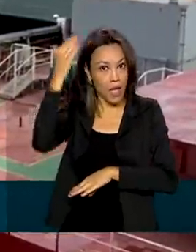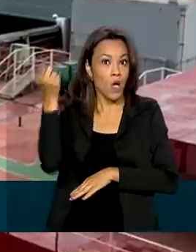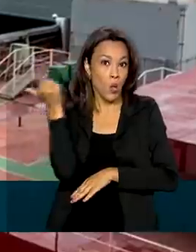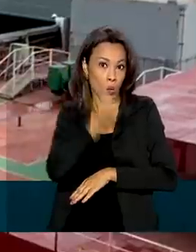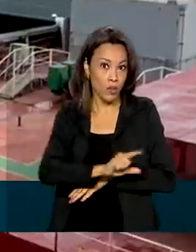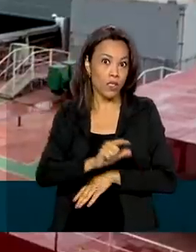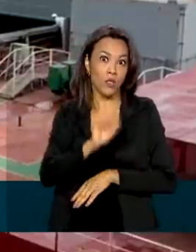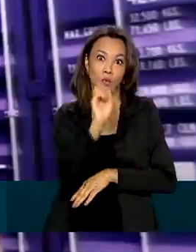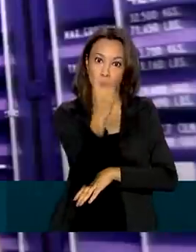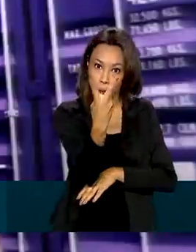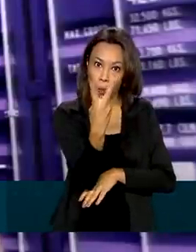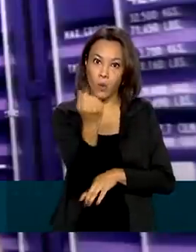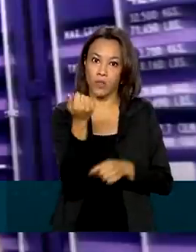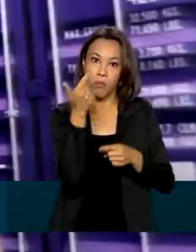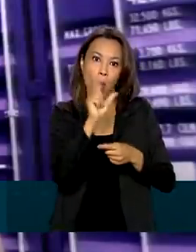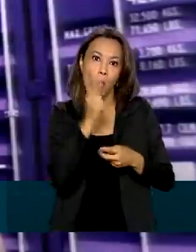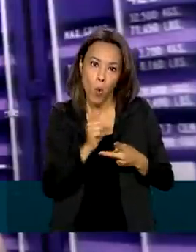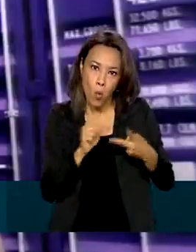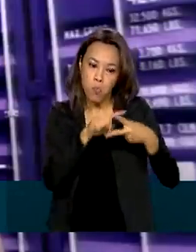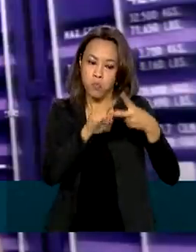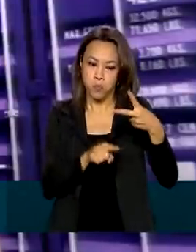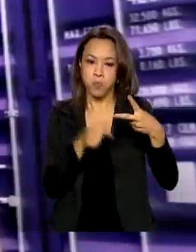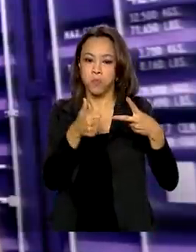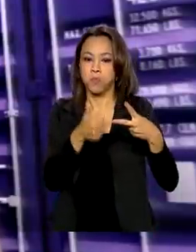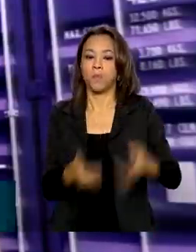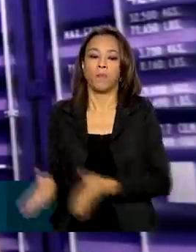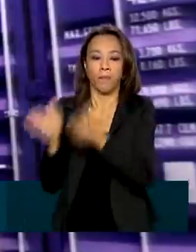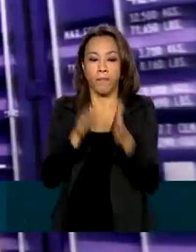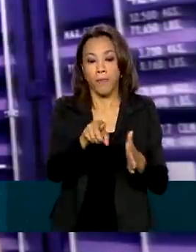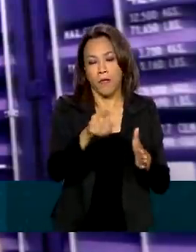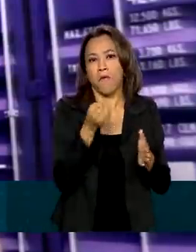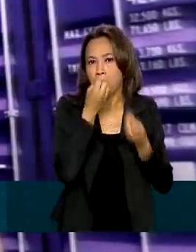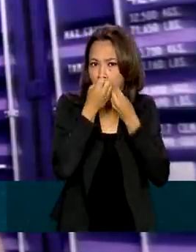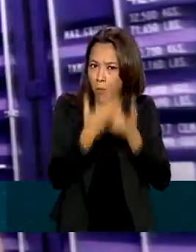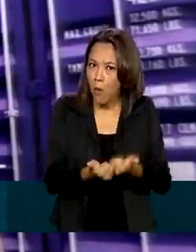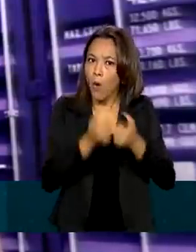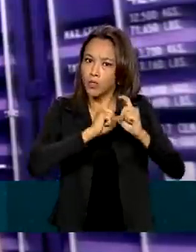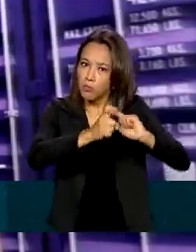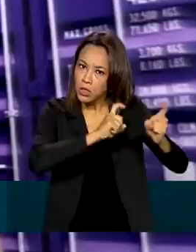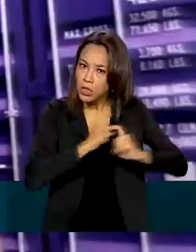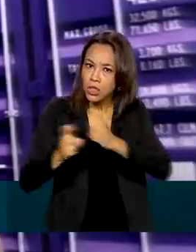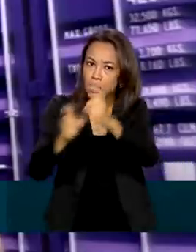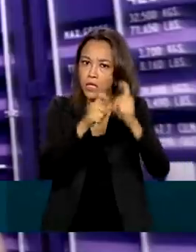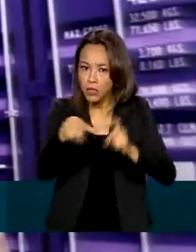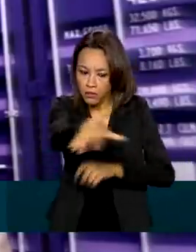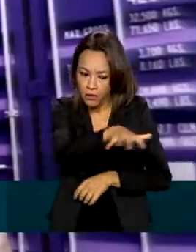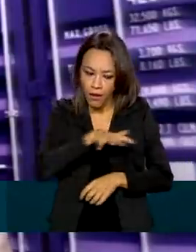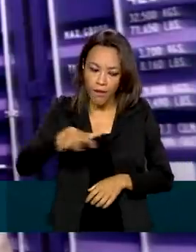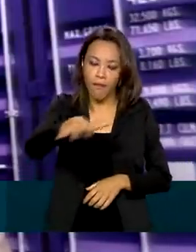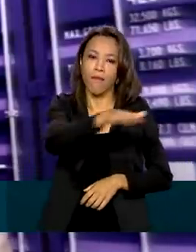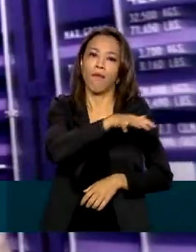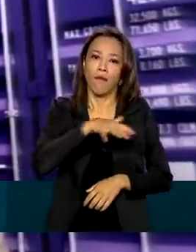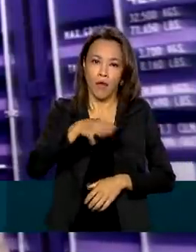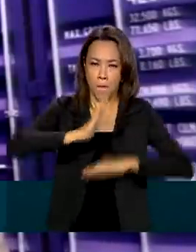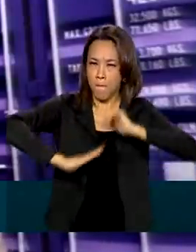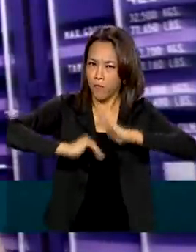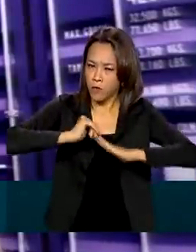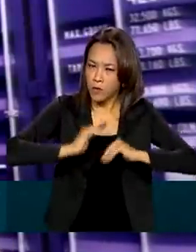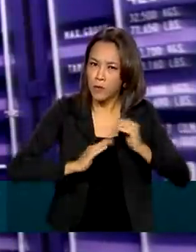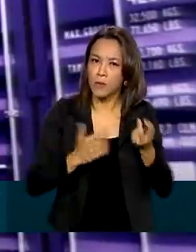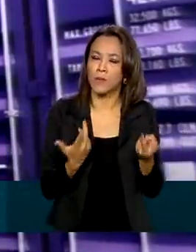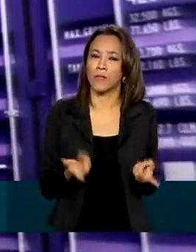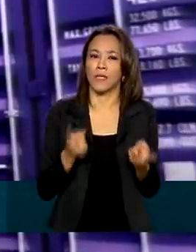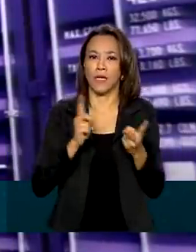categorias do prêmio. Demonstrou a grande evolução na administração portuária. Administradores profissionais,